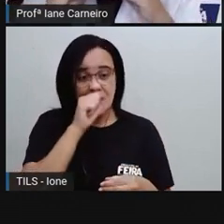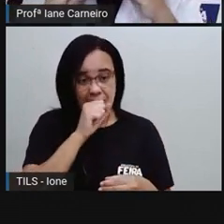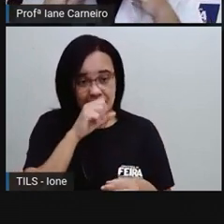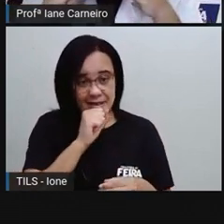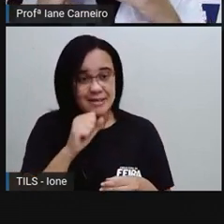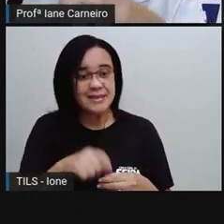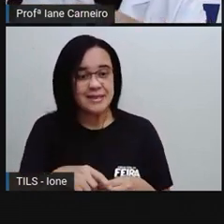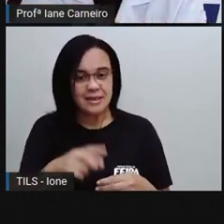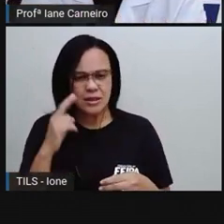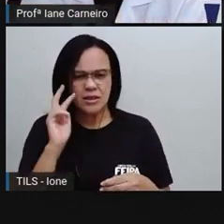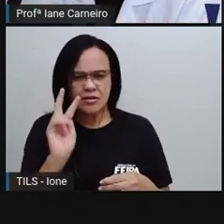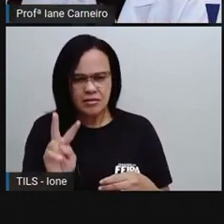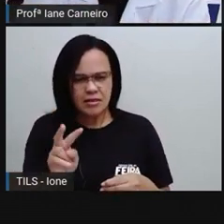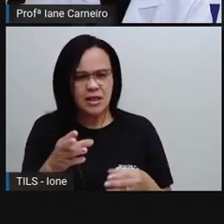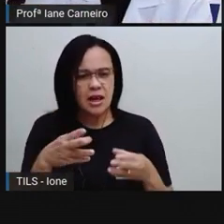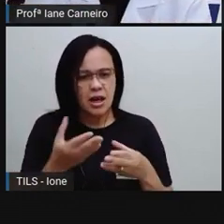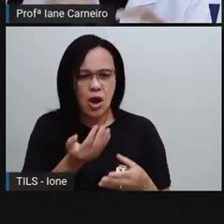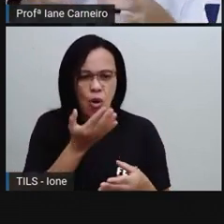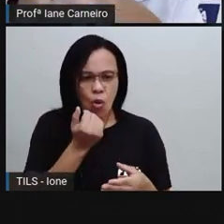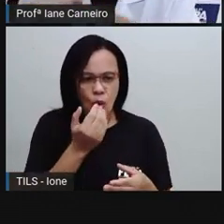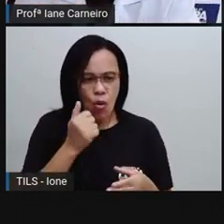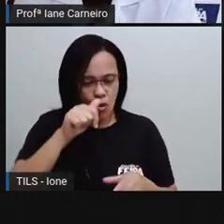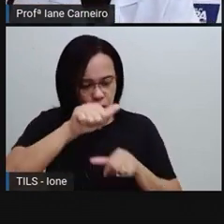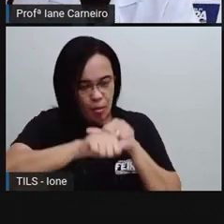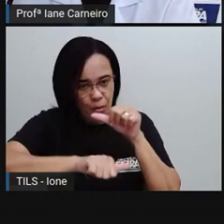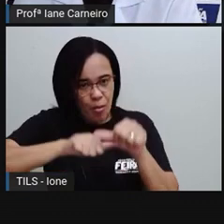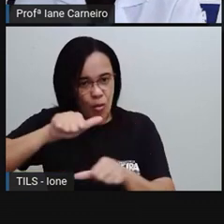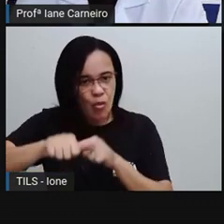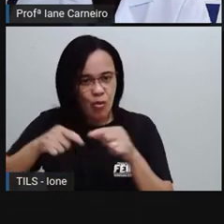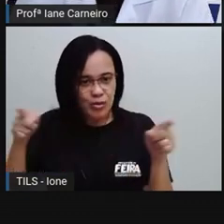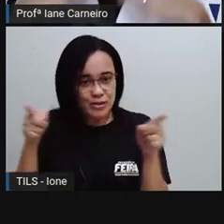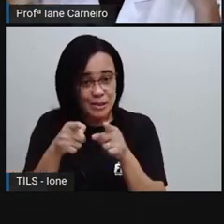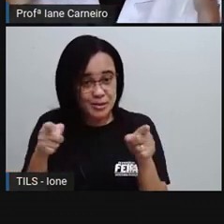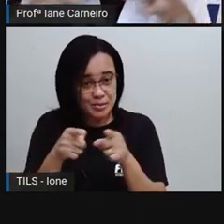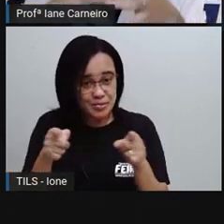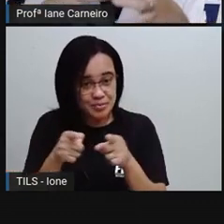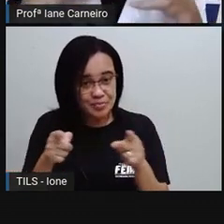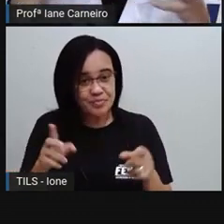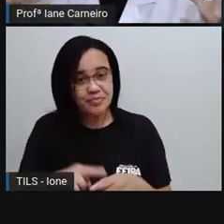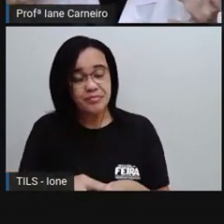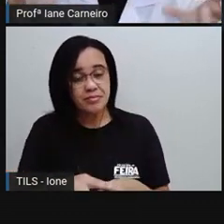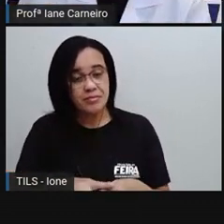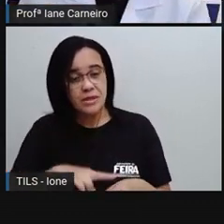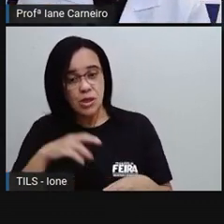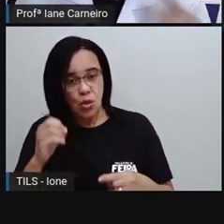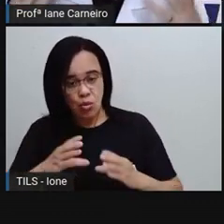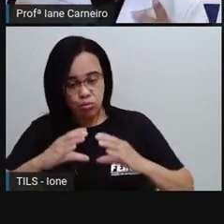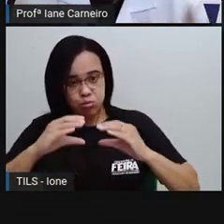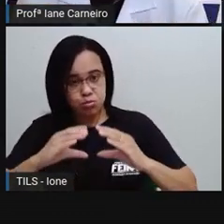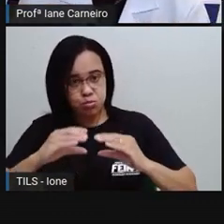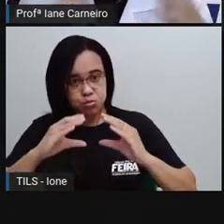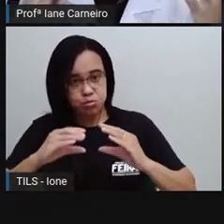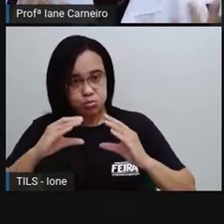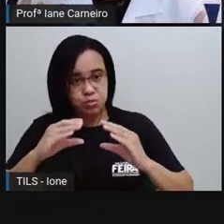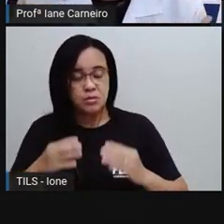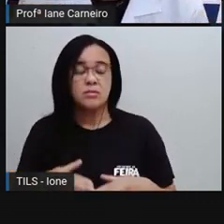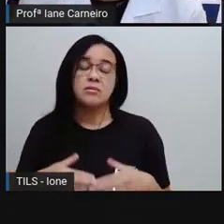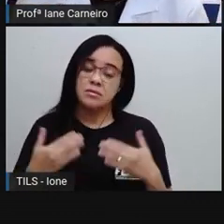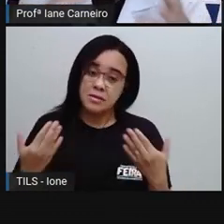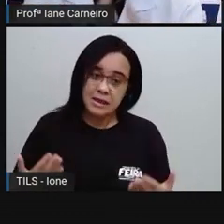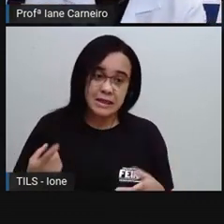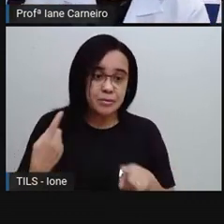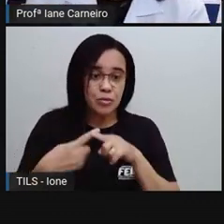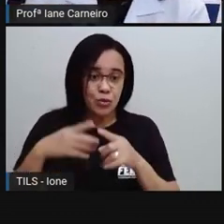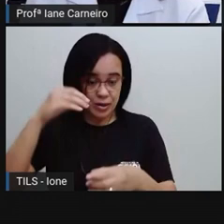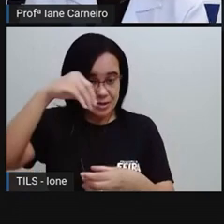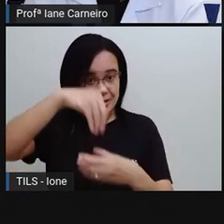elas às vezes mudam de textura, ficam menores, né? Ou então ficam mais inchadinhas. Então, é a composição